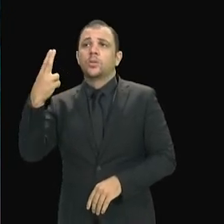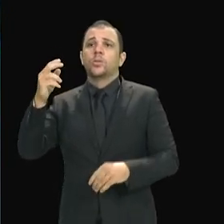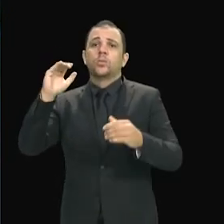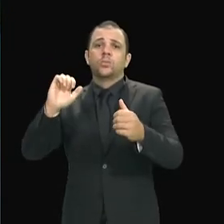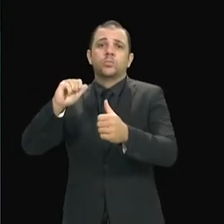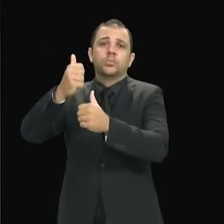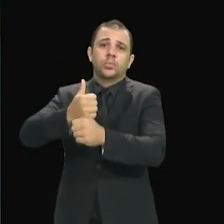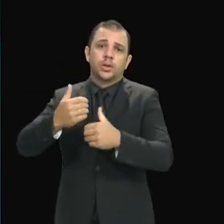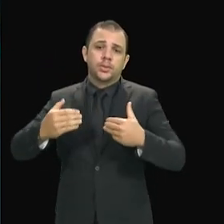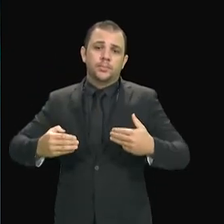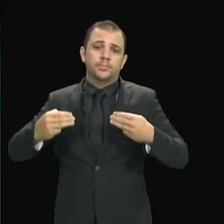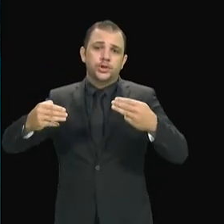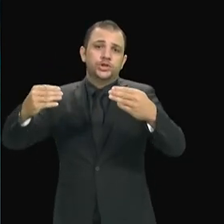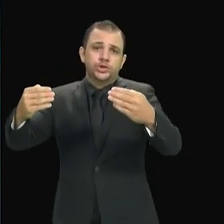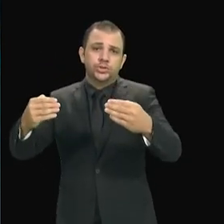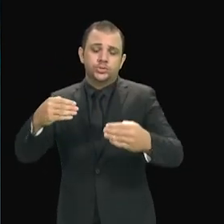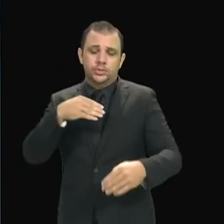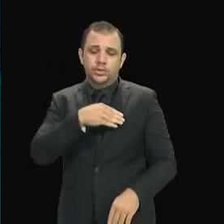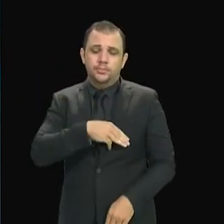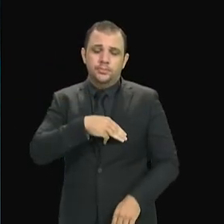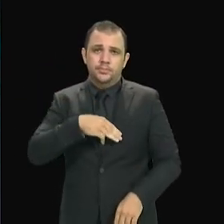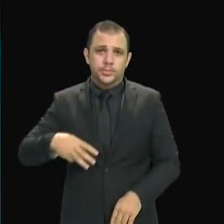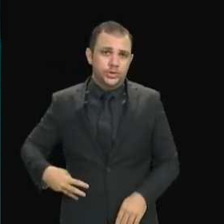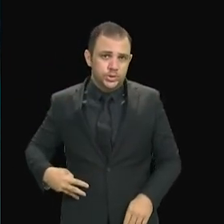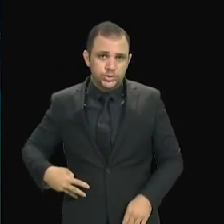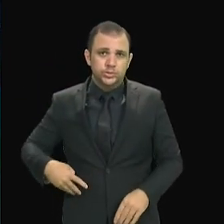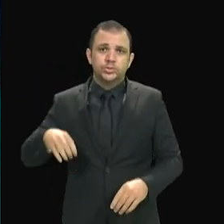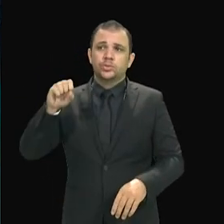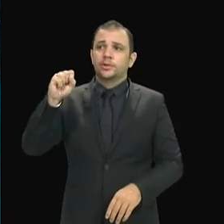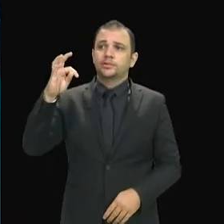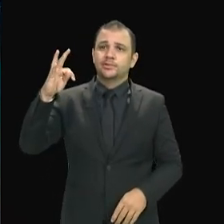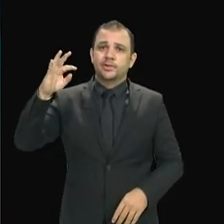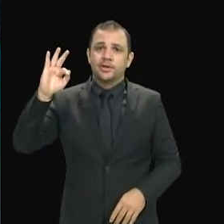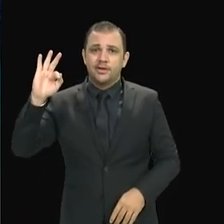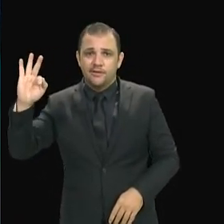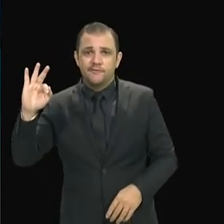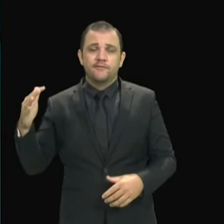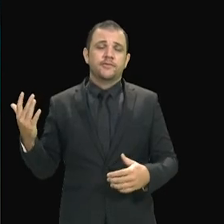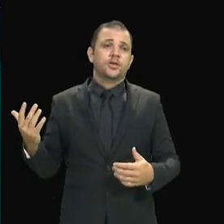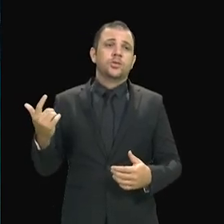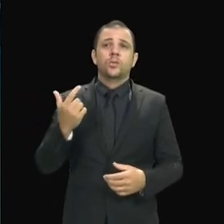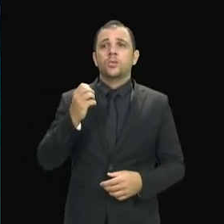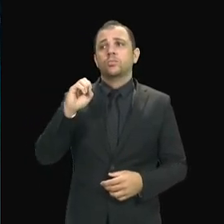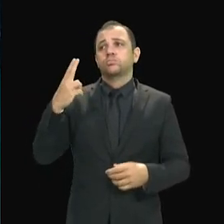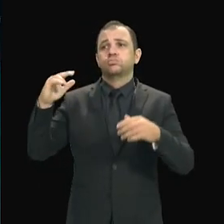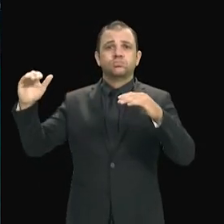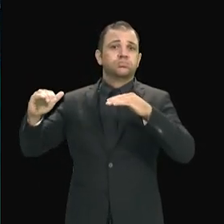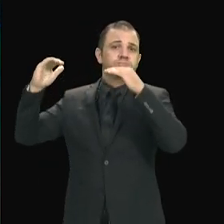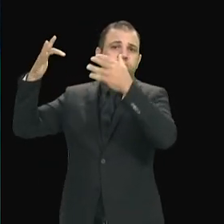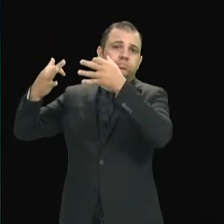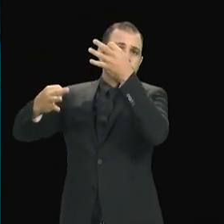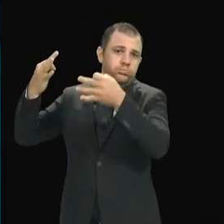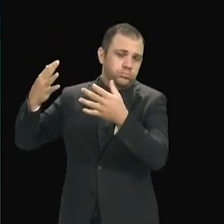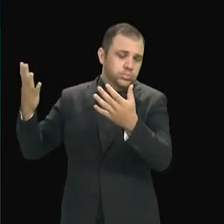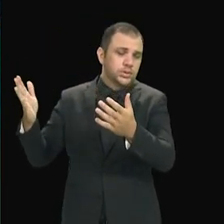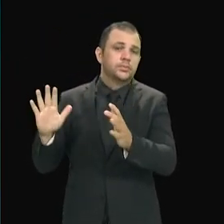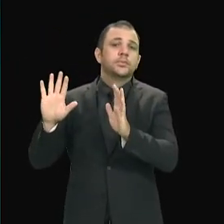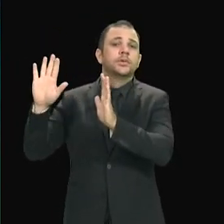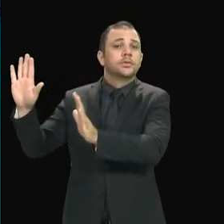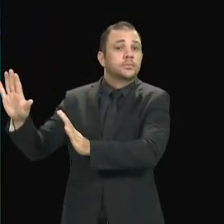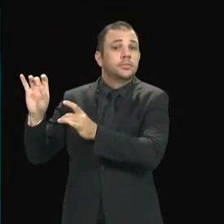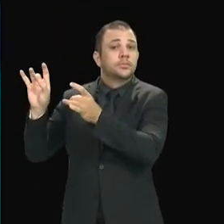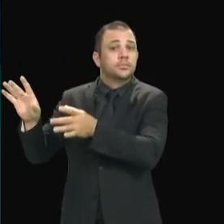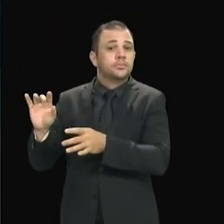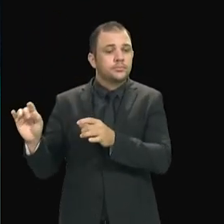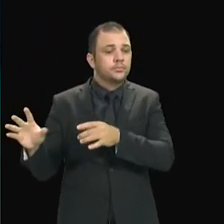ministro de alguma corte superior. E ele escolheu a Seara da Política. E ontem, na noite de ontem, o